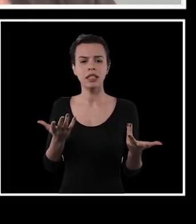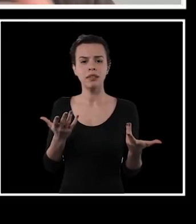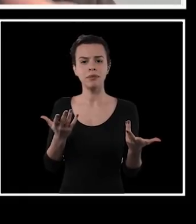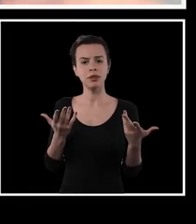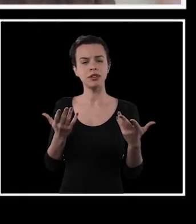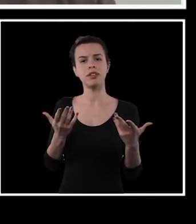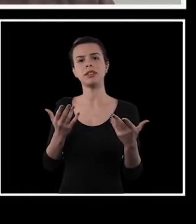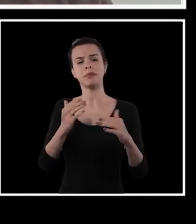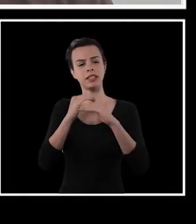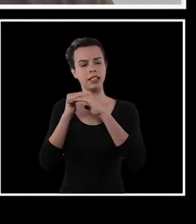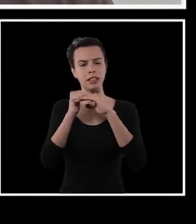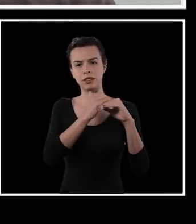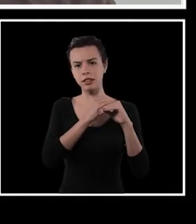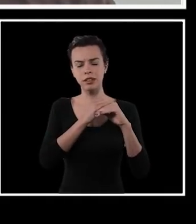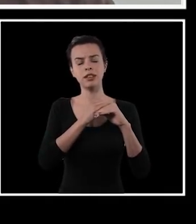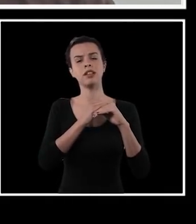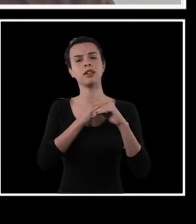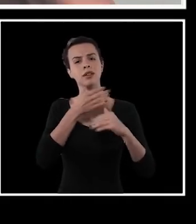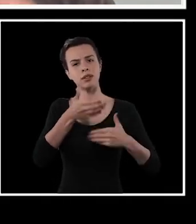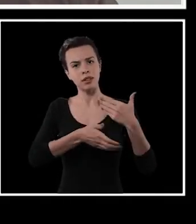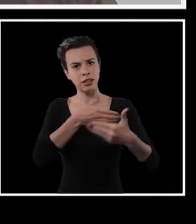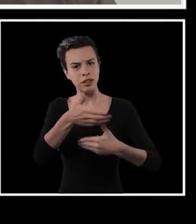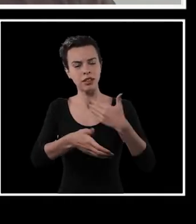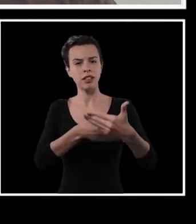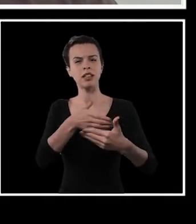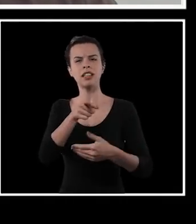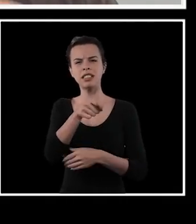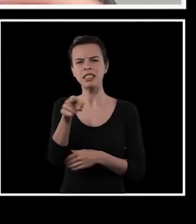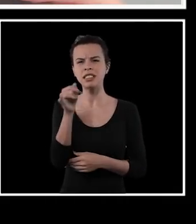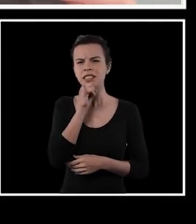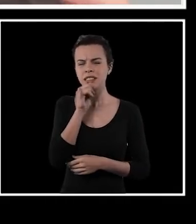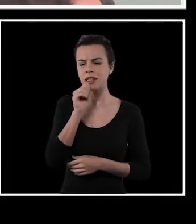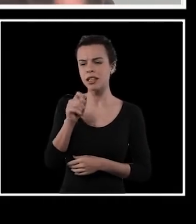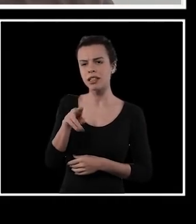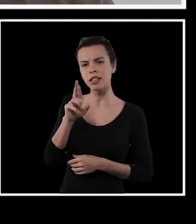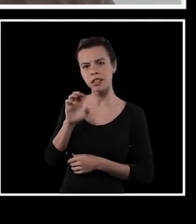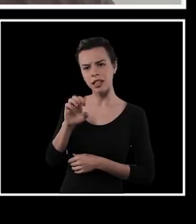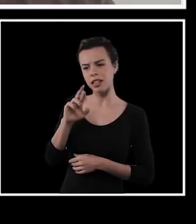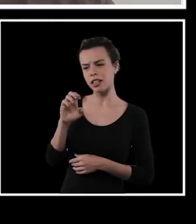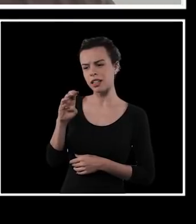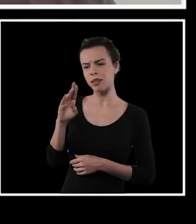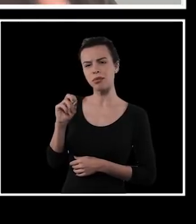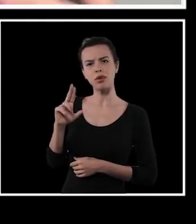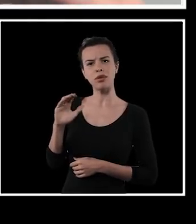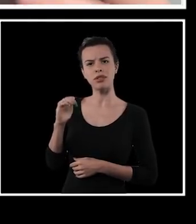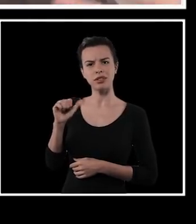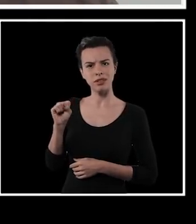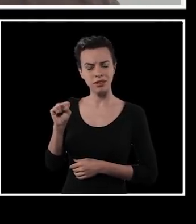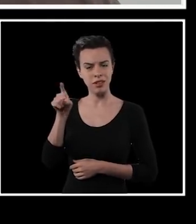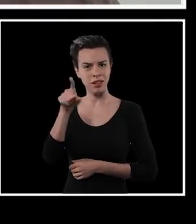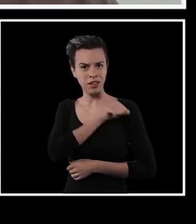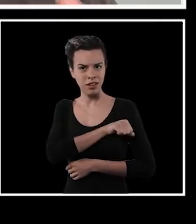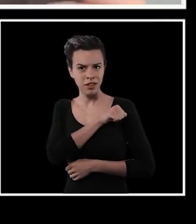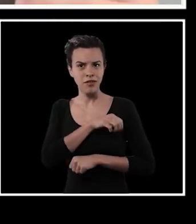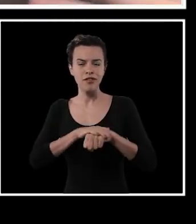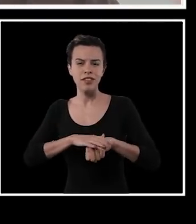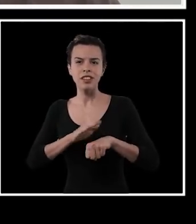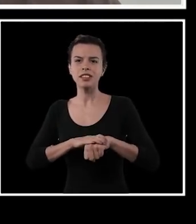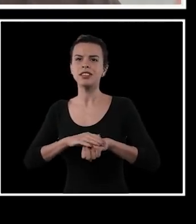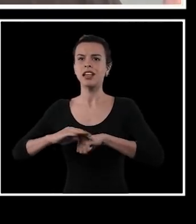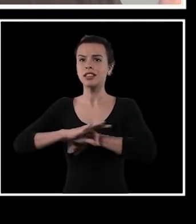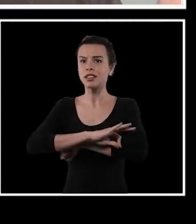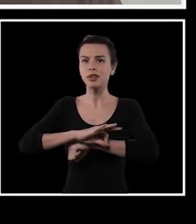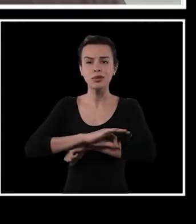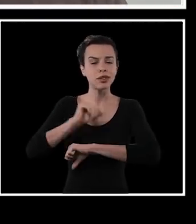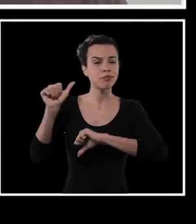justamente romper esse padrão e mostrar que existe um outro processo, né, você dá bastante o exemplo do André Rebouças e do que ele fez no Rio de Janeiro, da